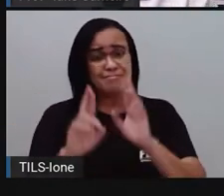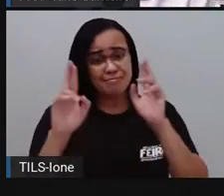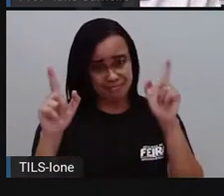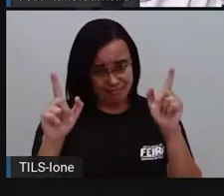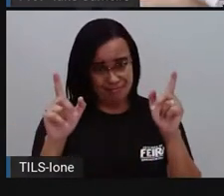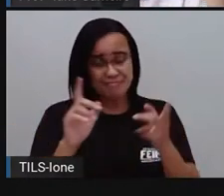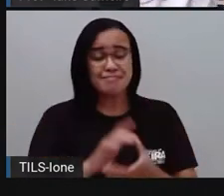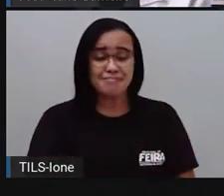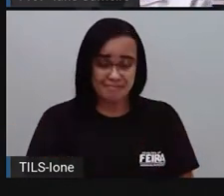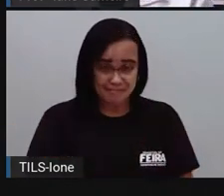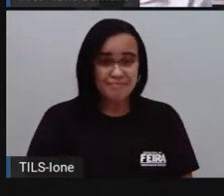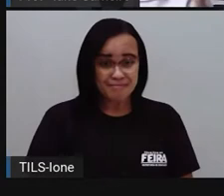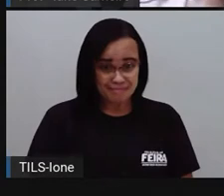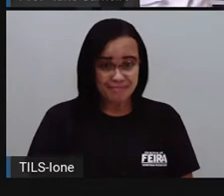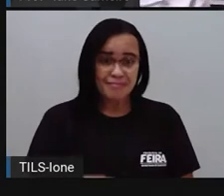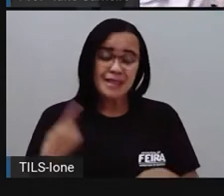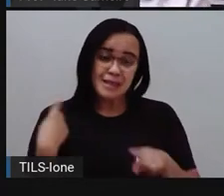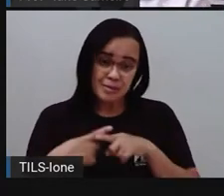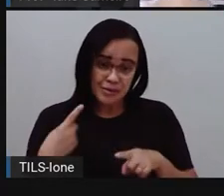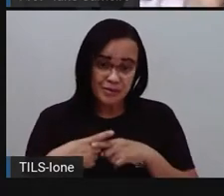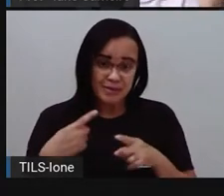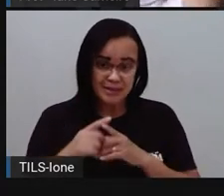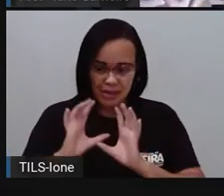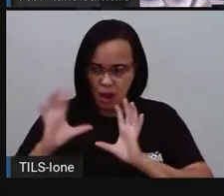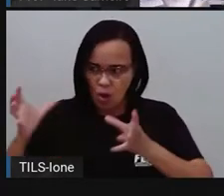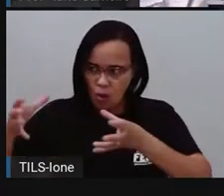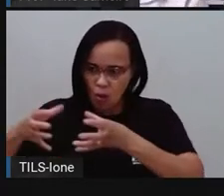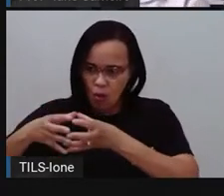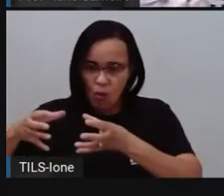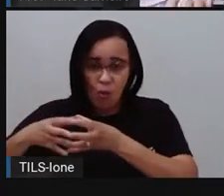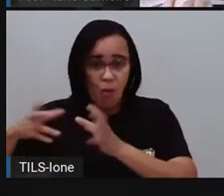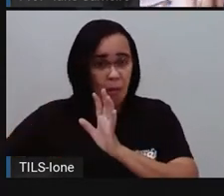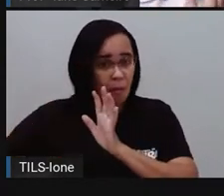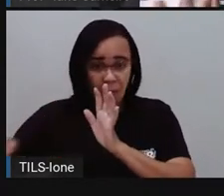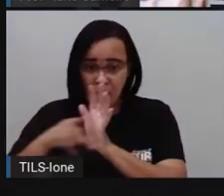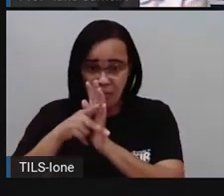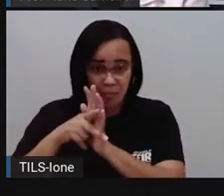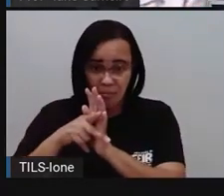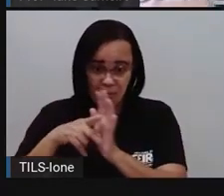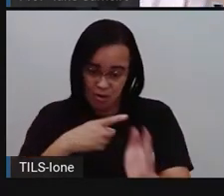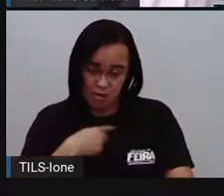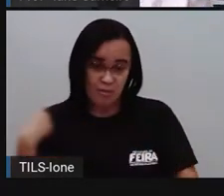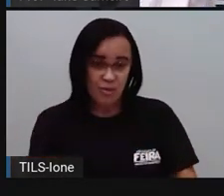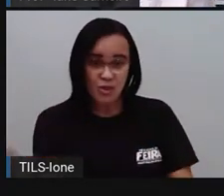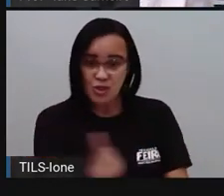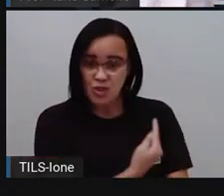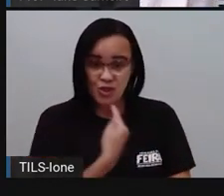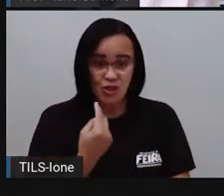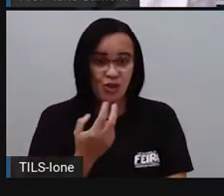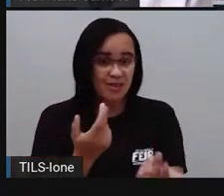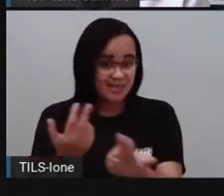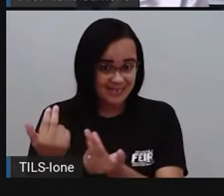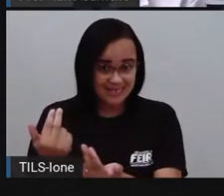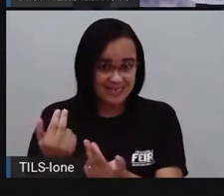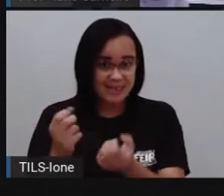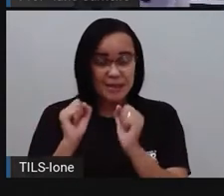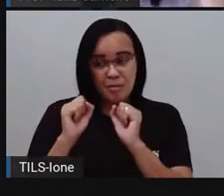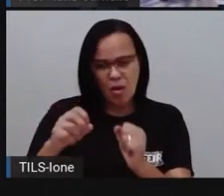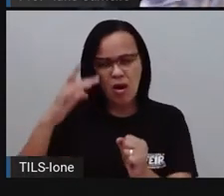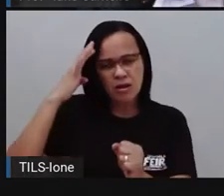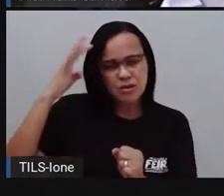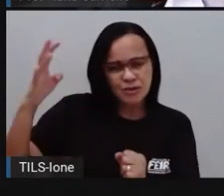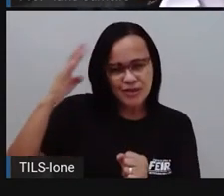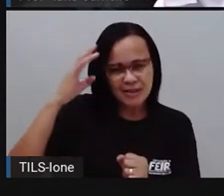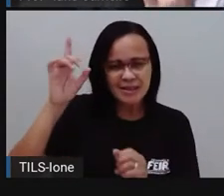Pertencemos à mesma raça humana. Nós temos os mesmos direitos de viver, de sonhar e de ser livres e felizes. Não isso?